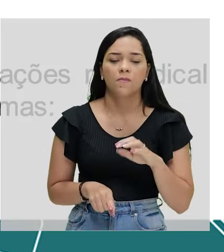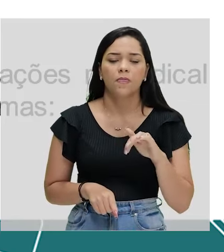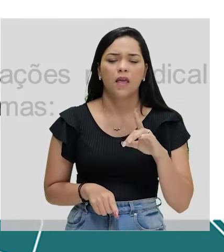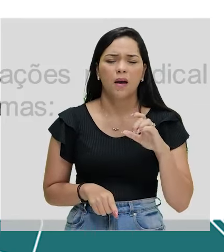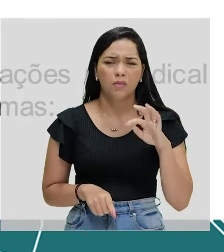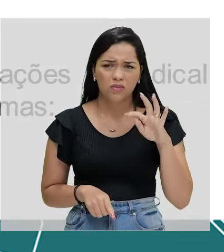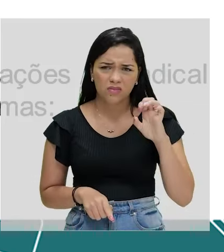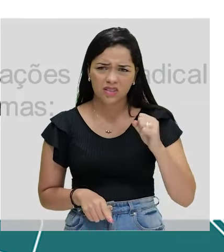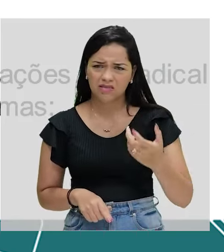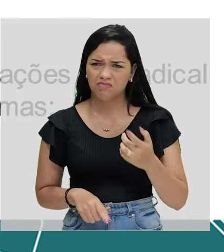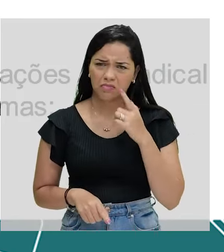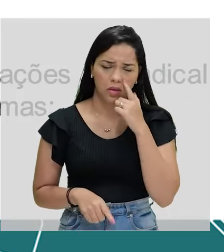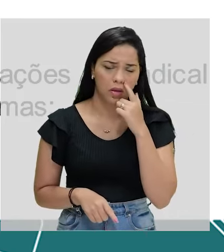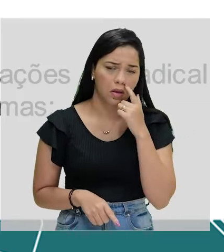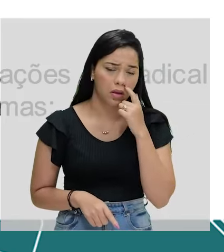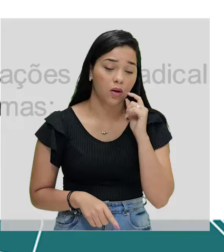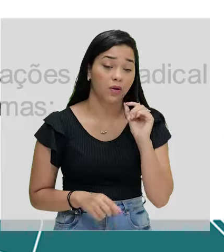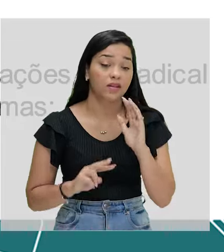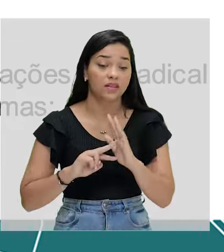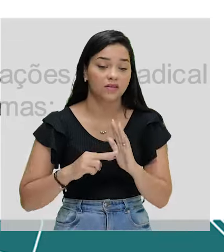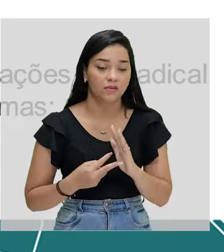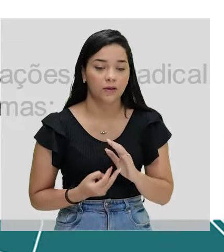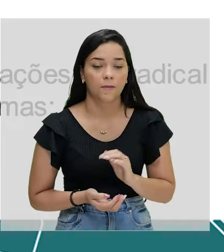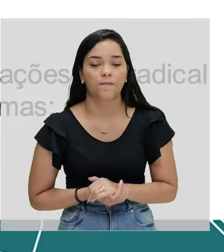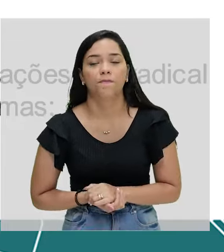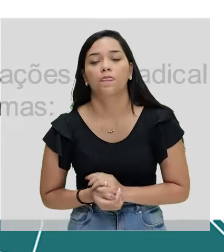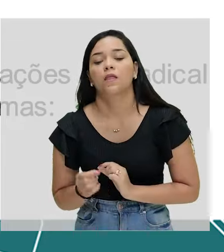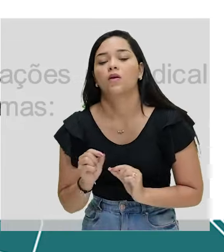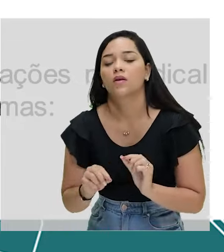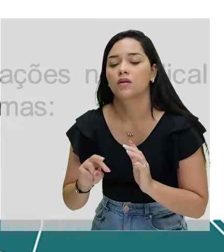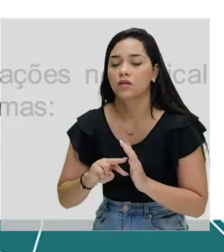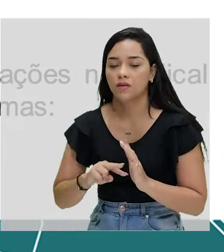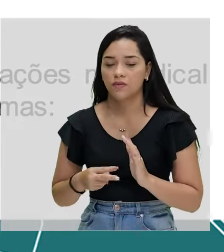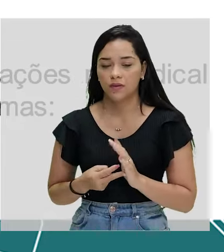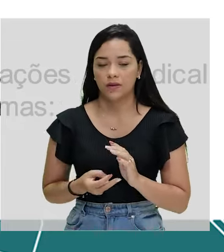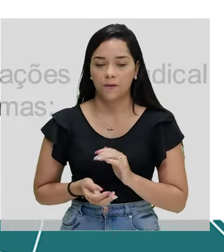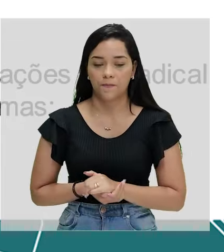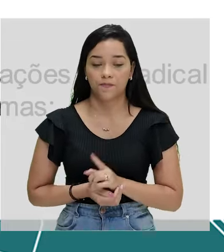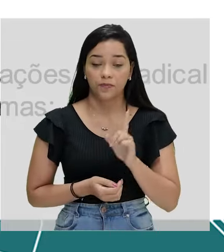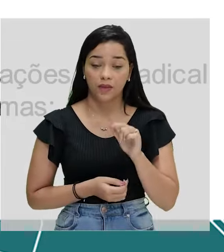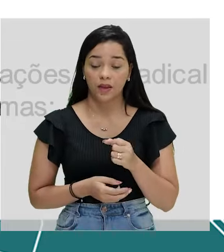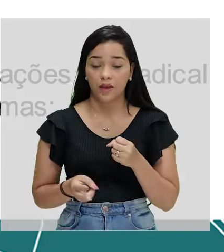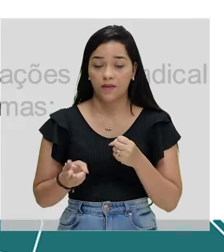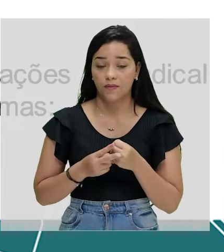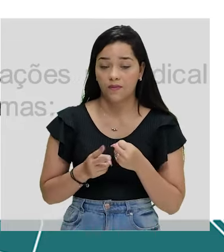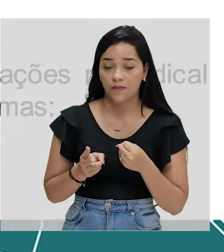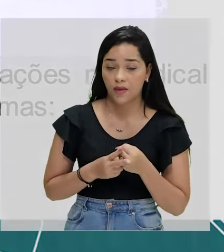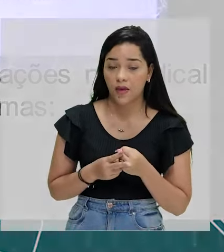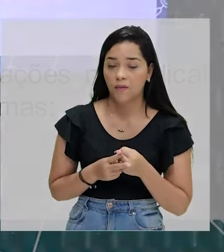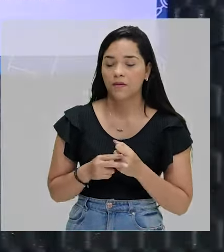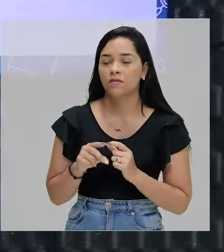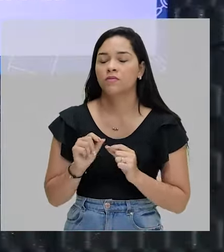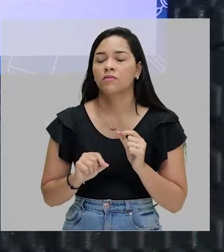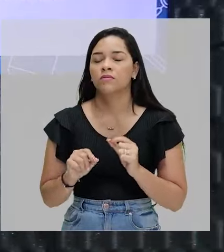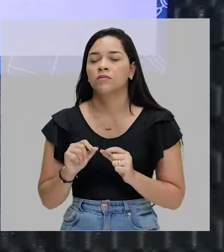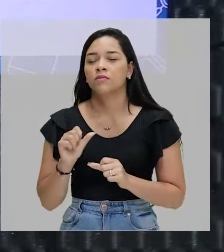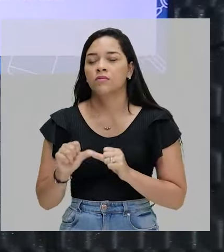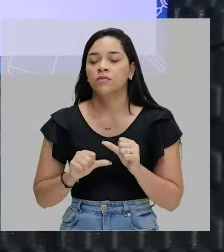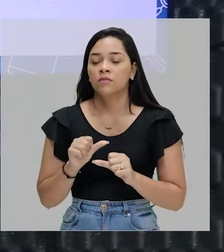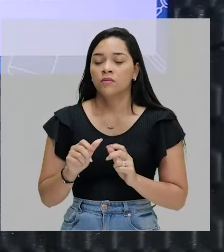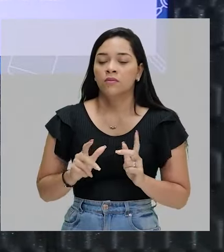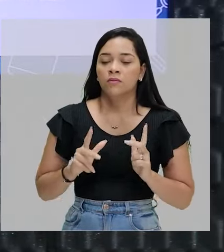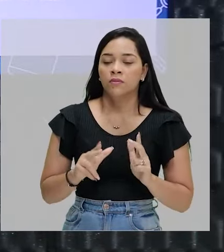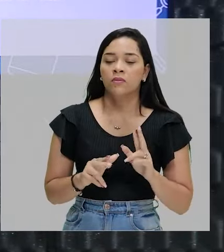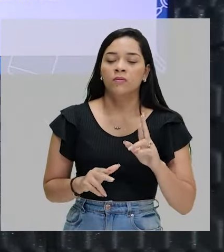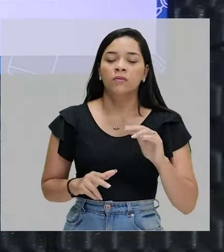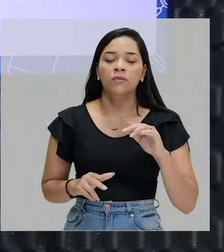palavrão? Bom, o que são verbos regulares? São verbos que a conjugação segue o mesmo